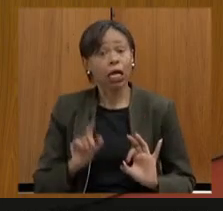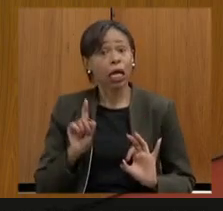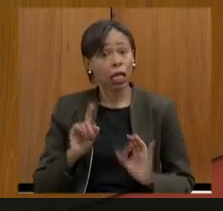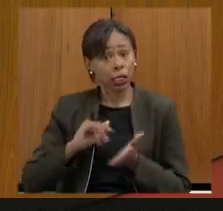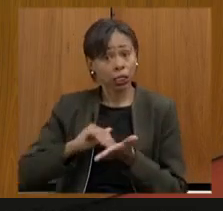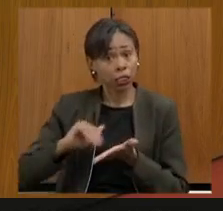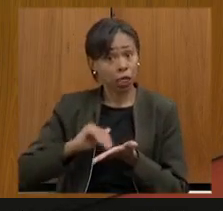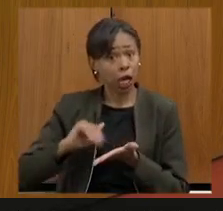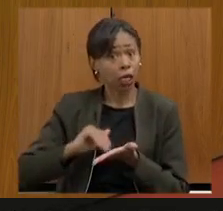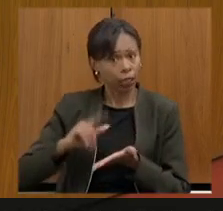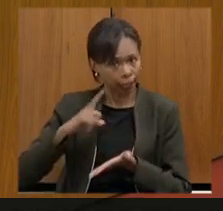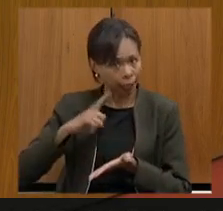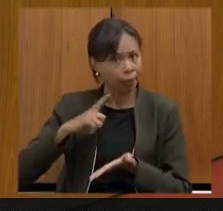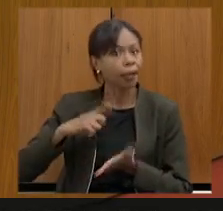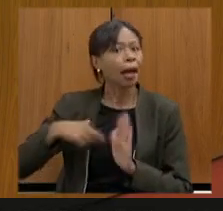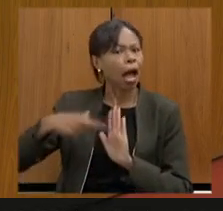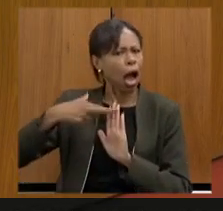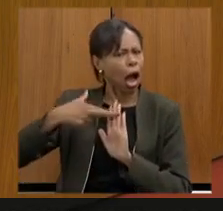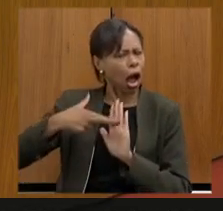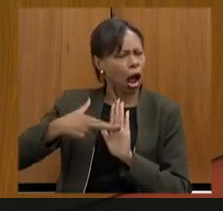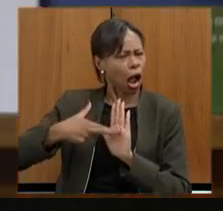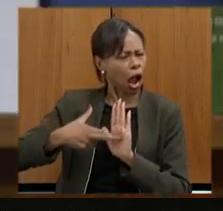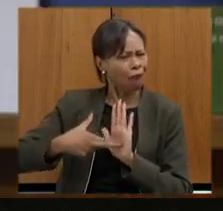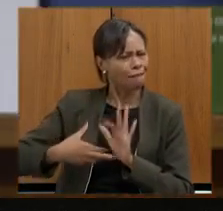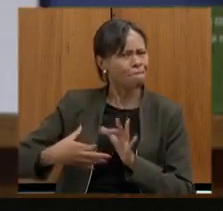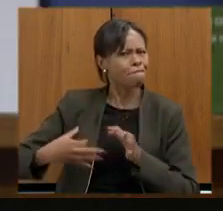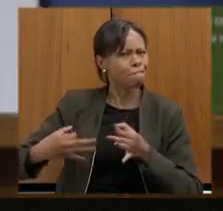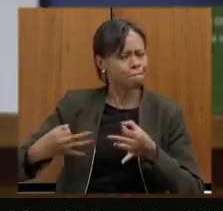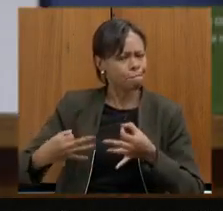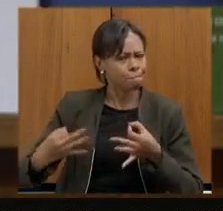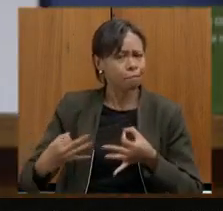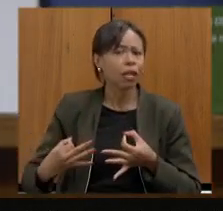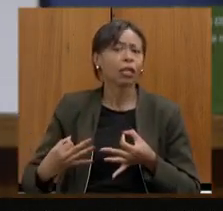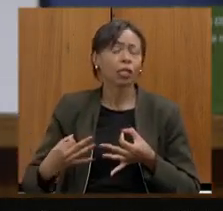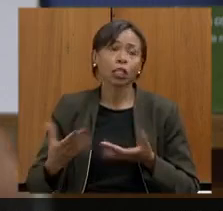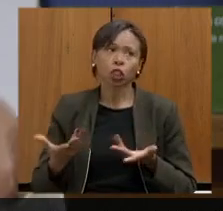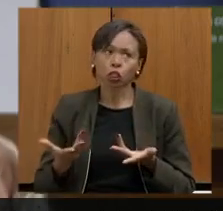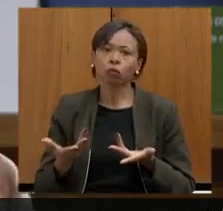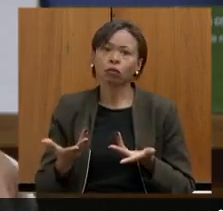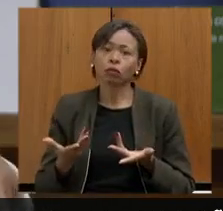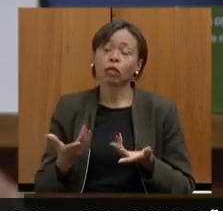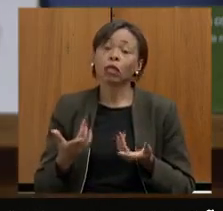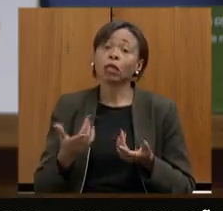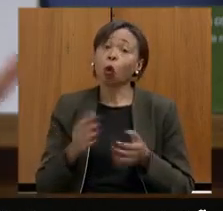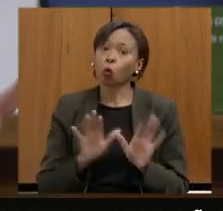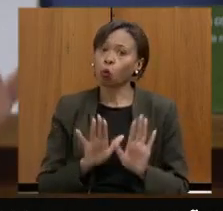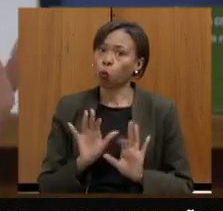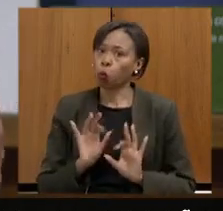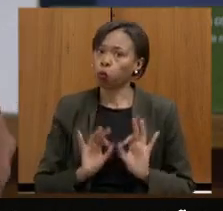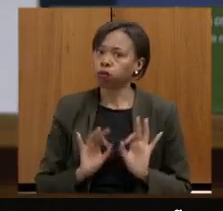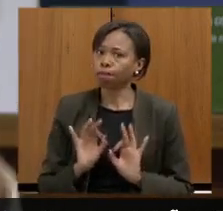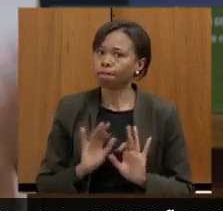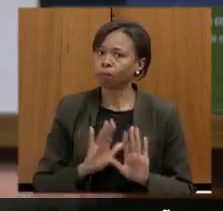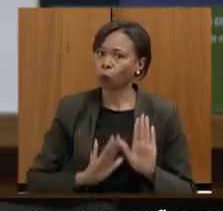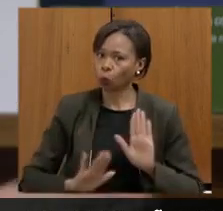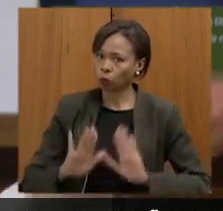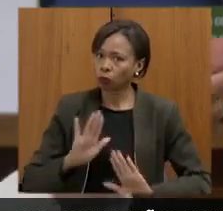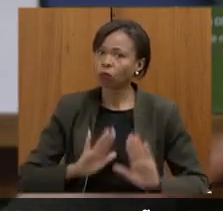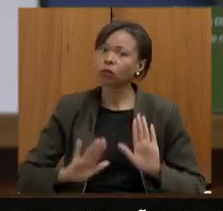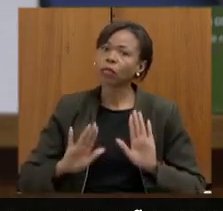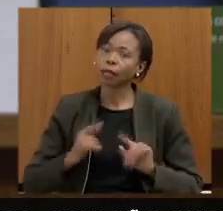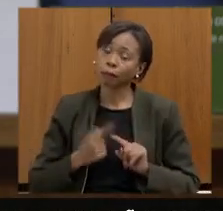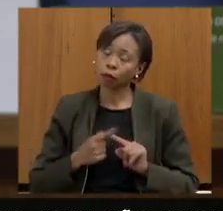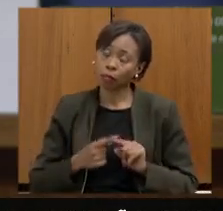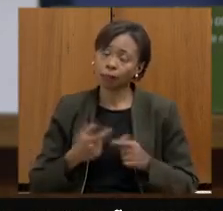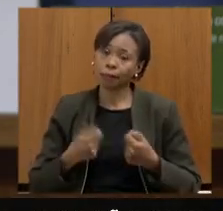cuidadosos em relação a isso e trouxe mais velocidade a esse processo e ao mesmo tempo com cuidado isso é importante porque precisa ser justo